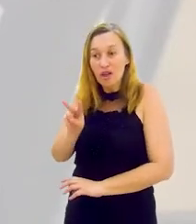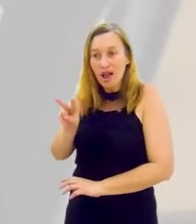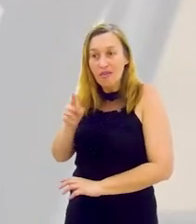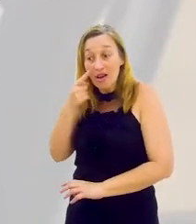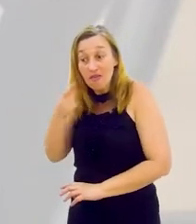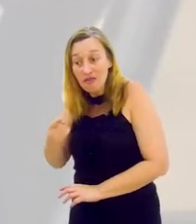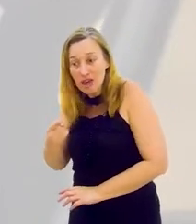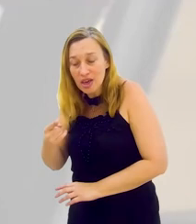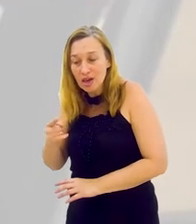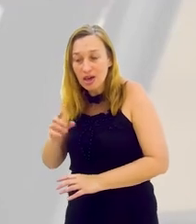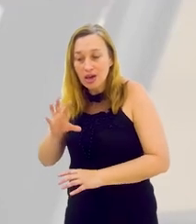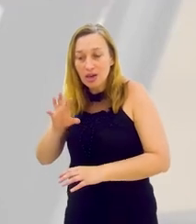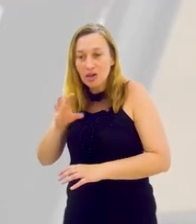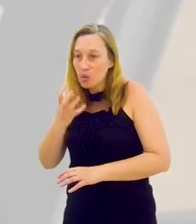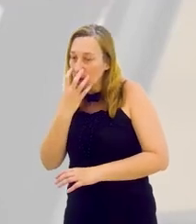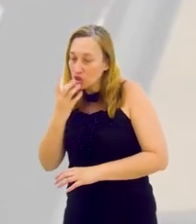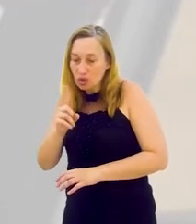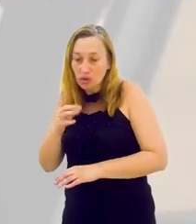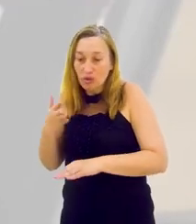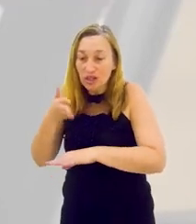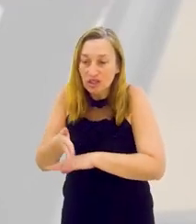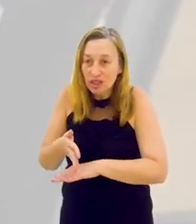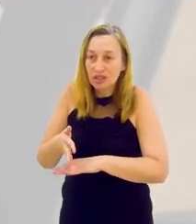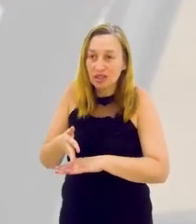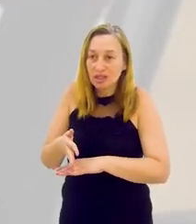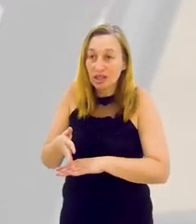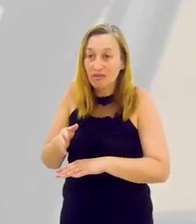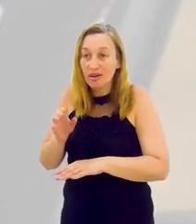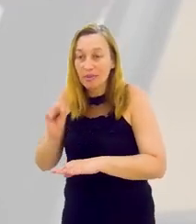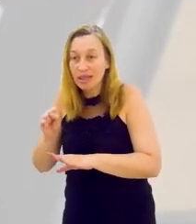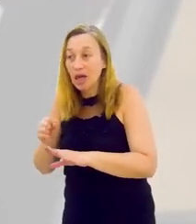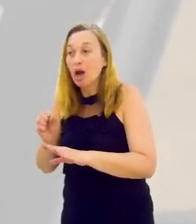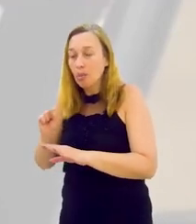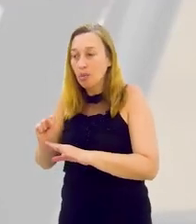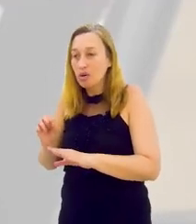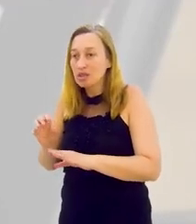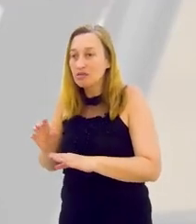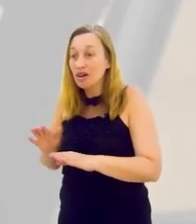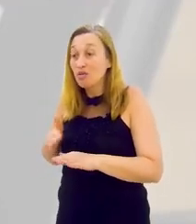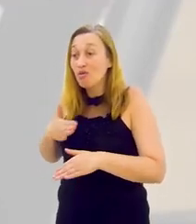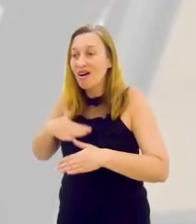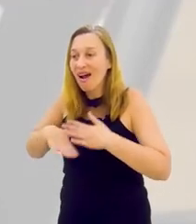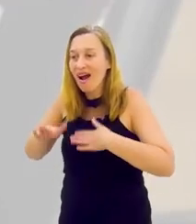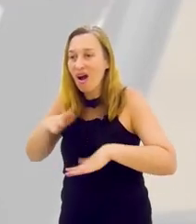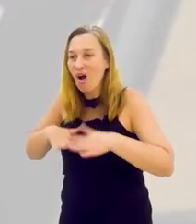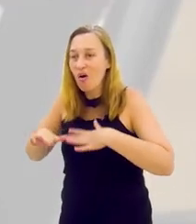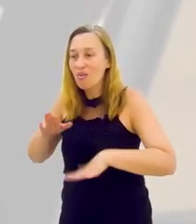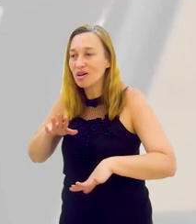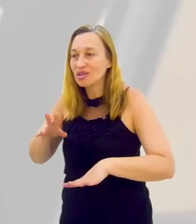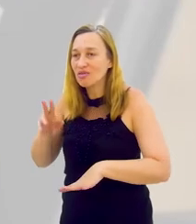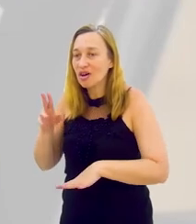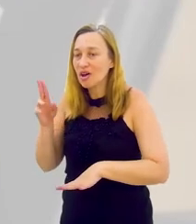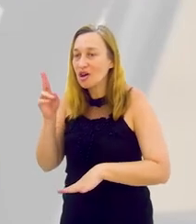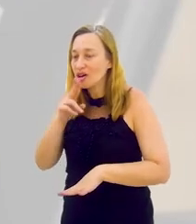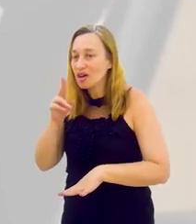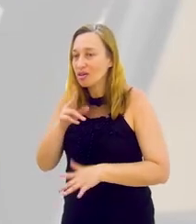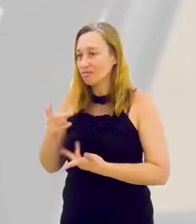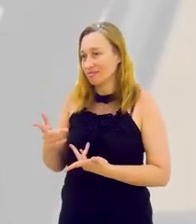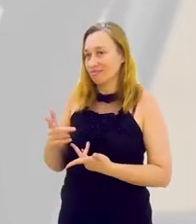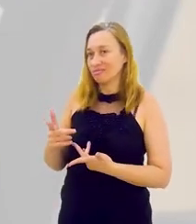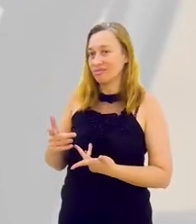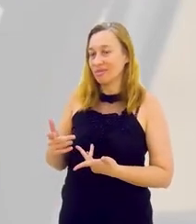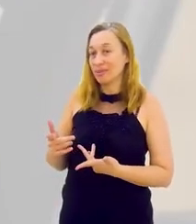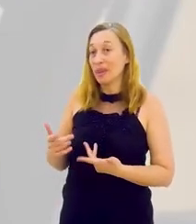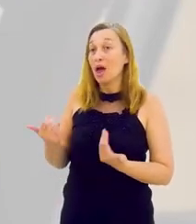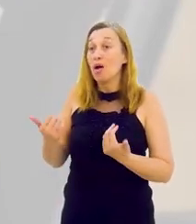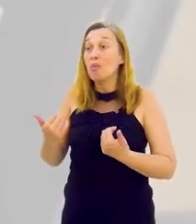Outro é aquele que vai olhar primeiro, aí vai ver que tem um cachorro e não vai pular o muro. Aí vai chegar, vai bater lá, vai falar com o dono, posso pegar a maçãzinha, porque